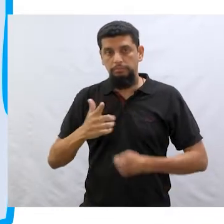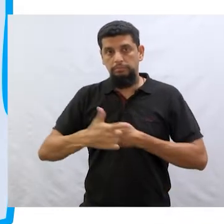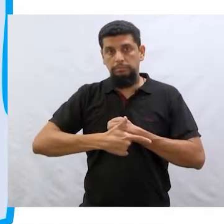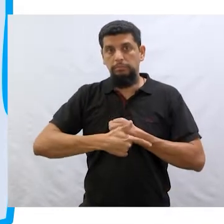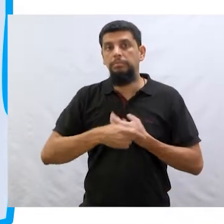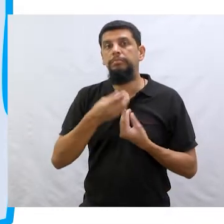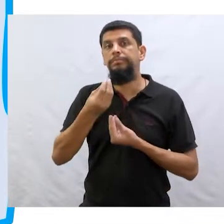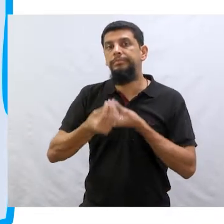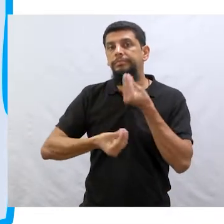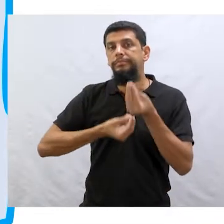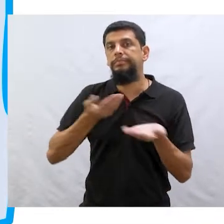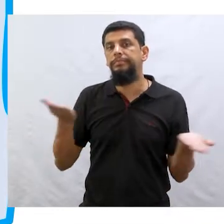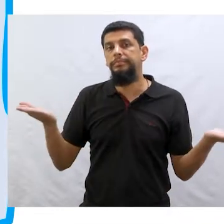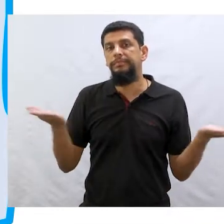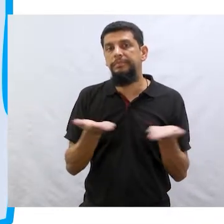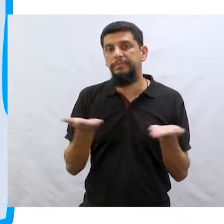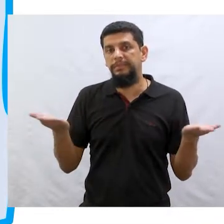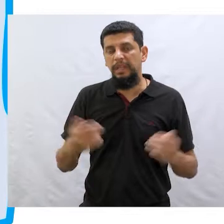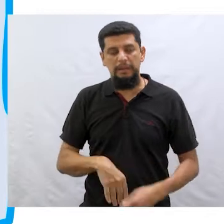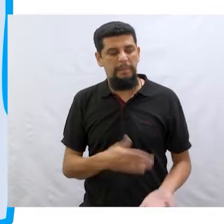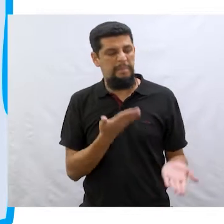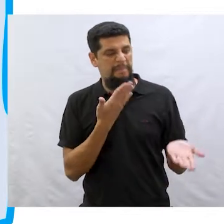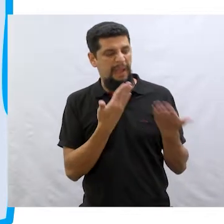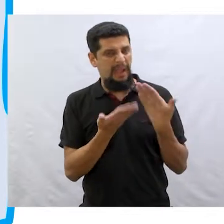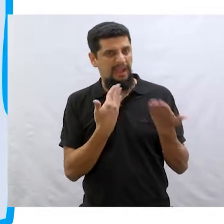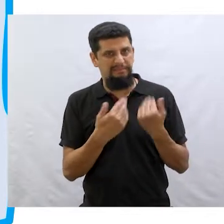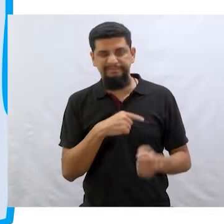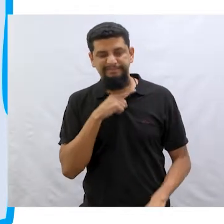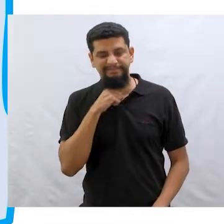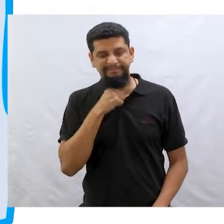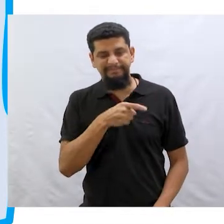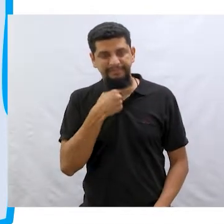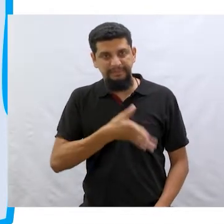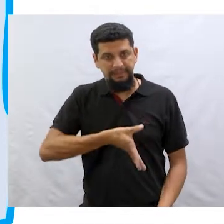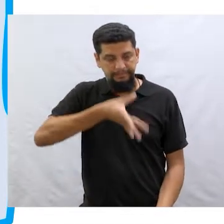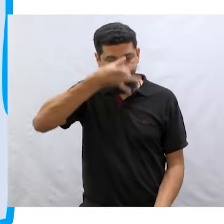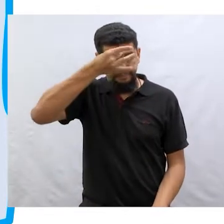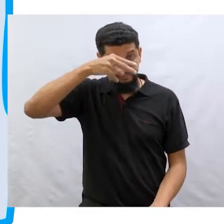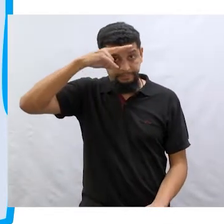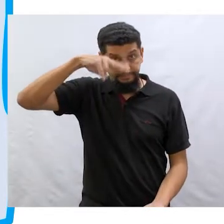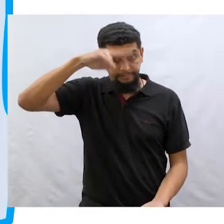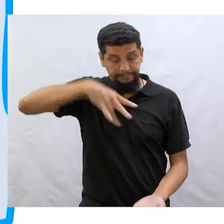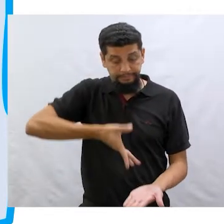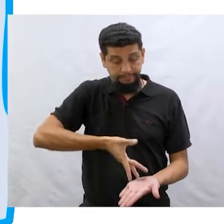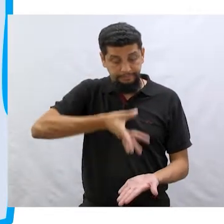Então, como é que agora vinha com essa conversa de não conseguir decorar história?